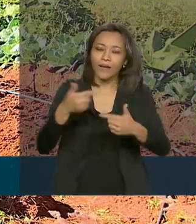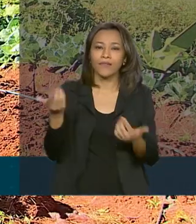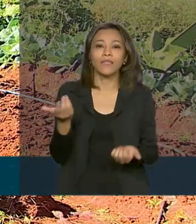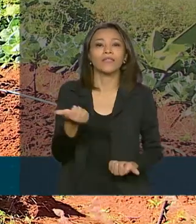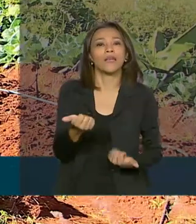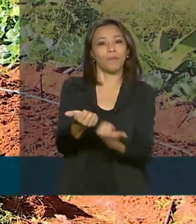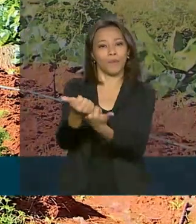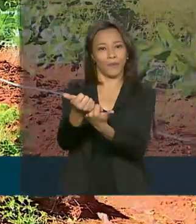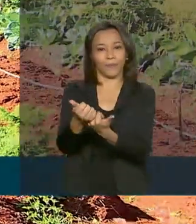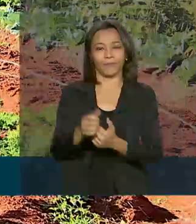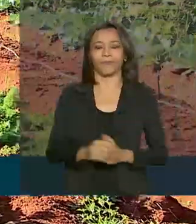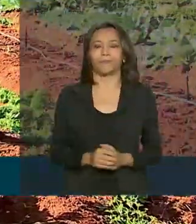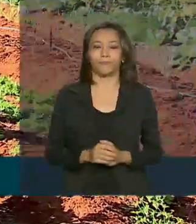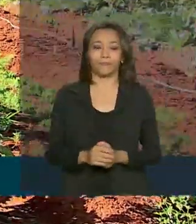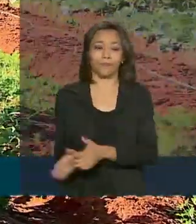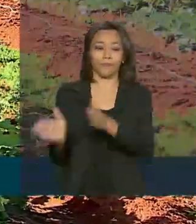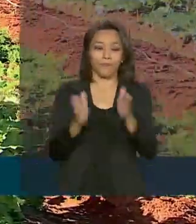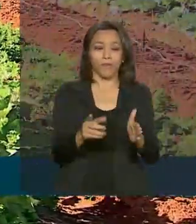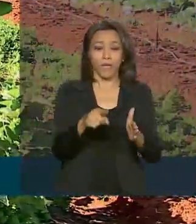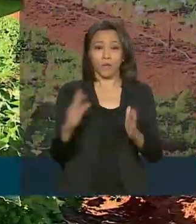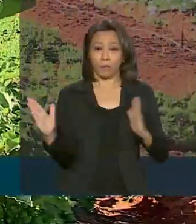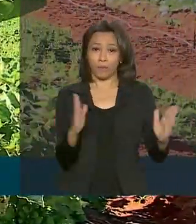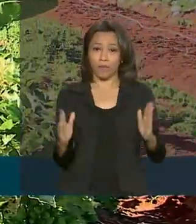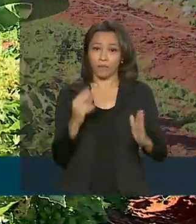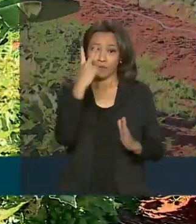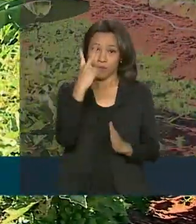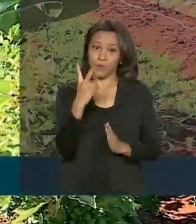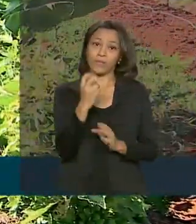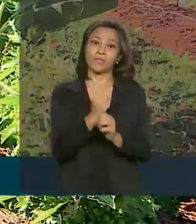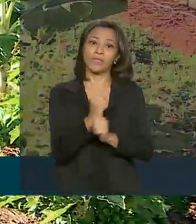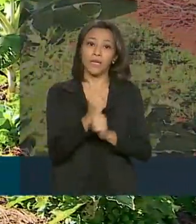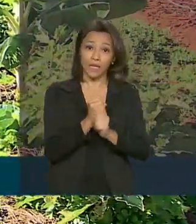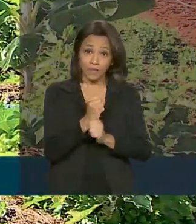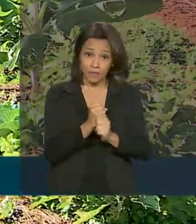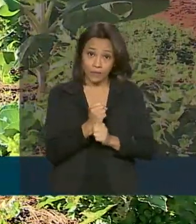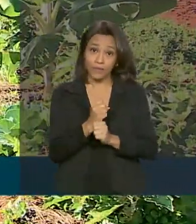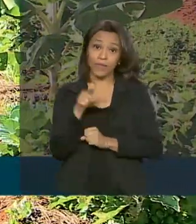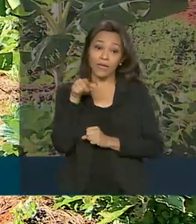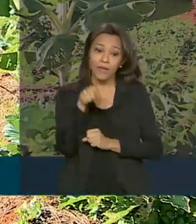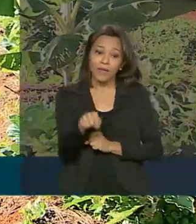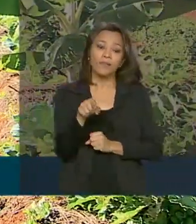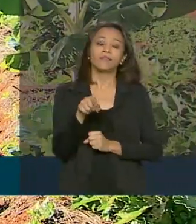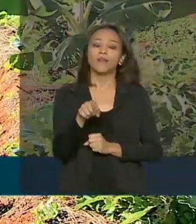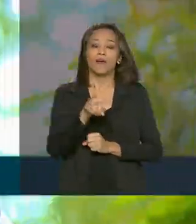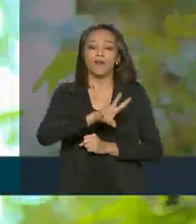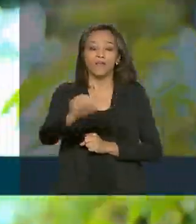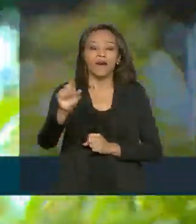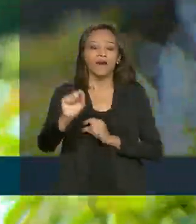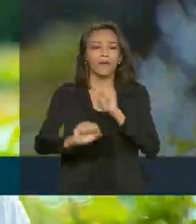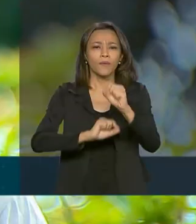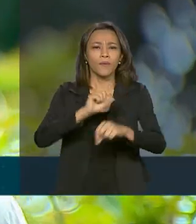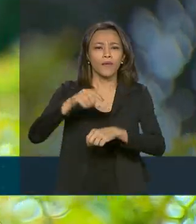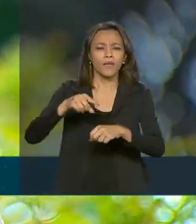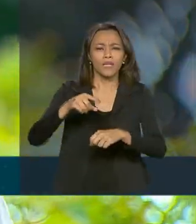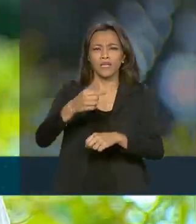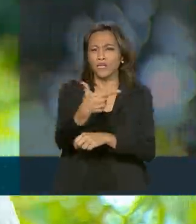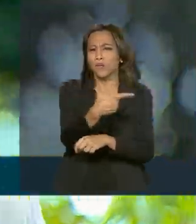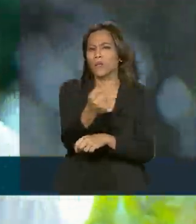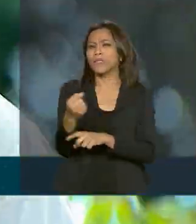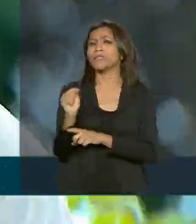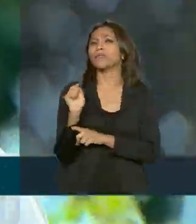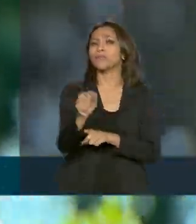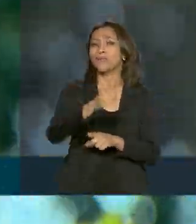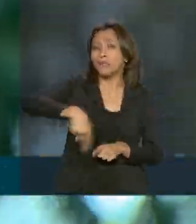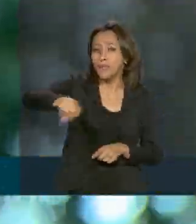país. Em um prazo de dois anos a assistência técnica e extensão rural deve chegar a cerca de 200 mil pequenos